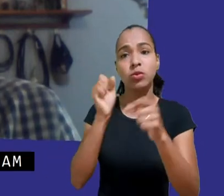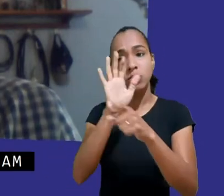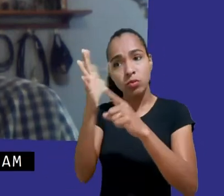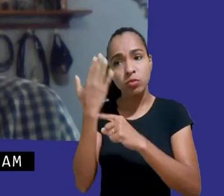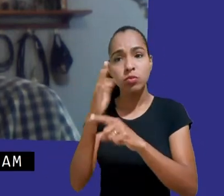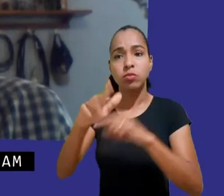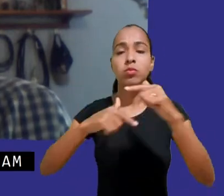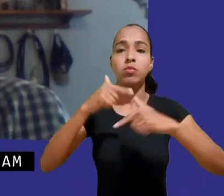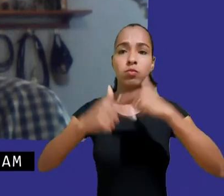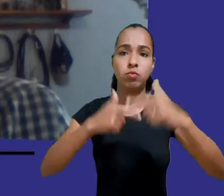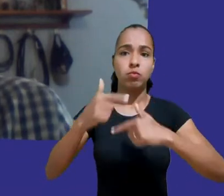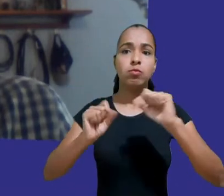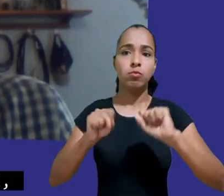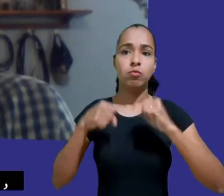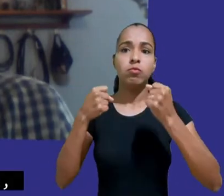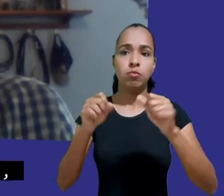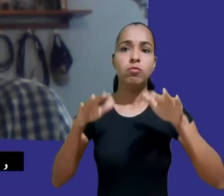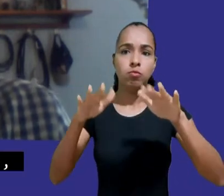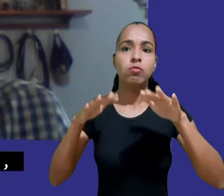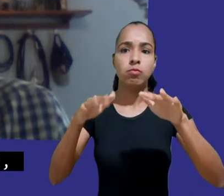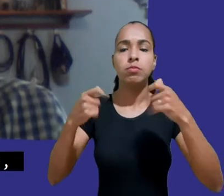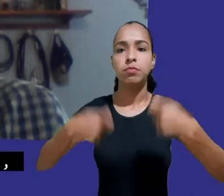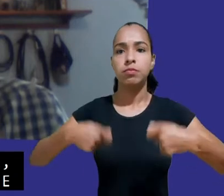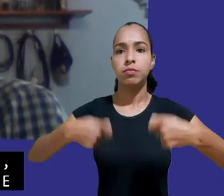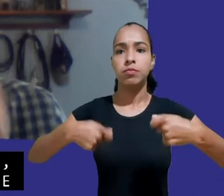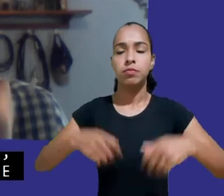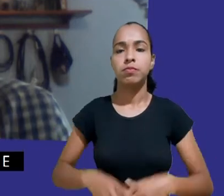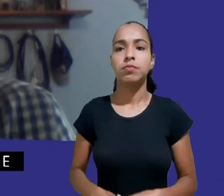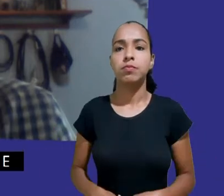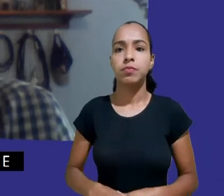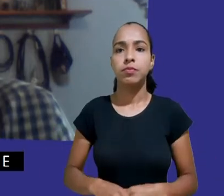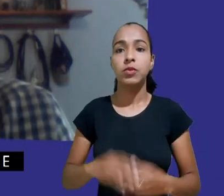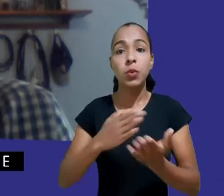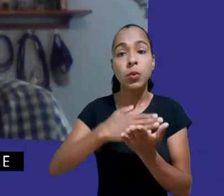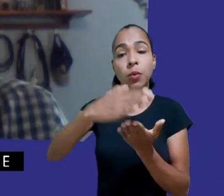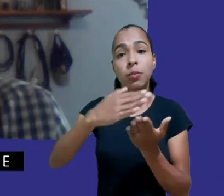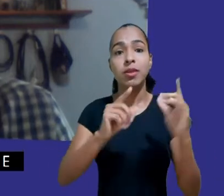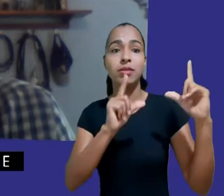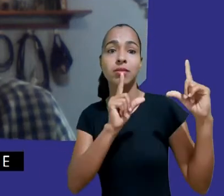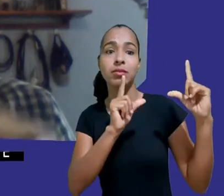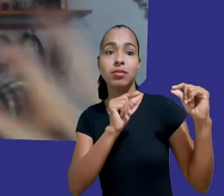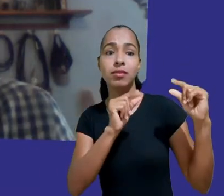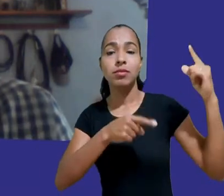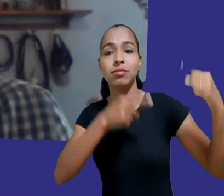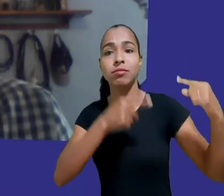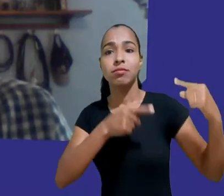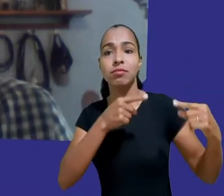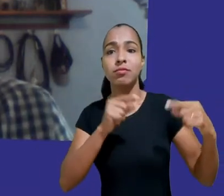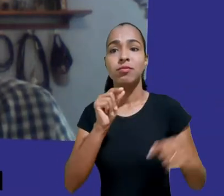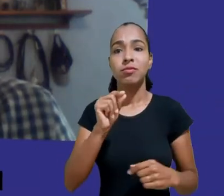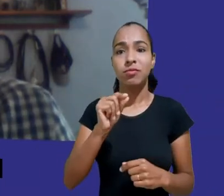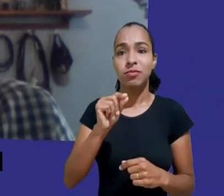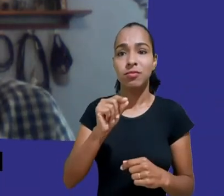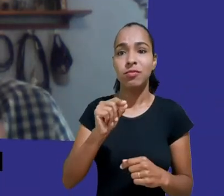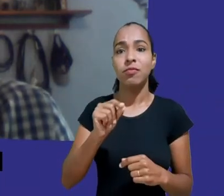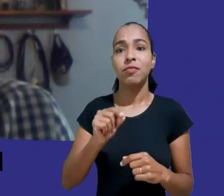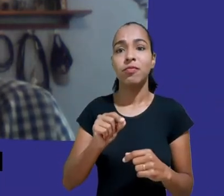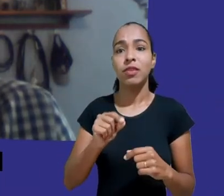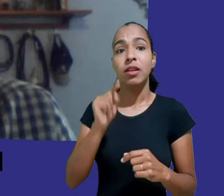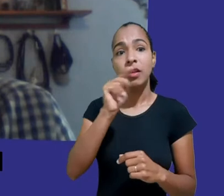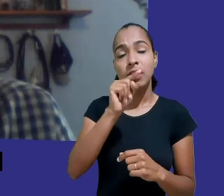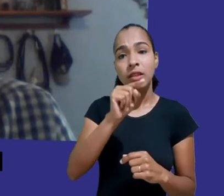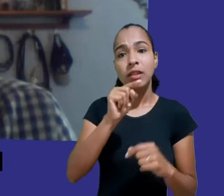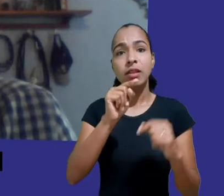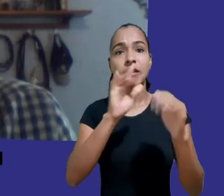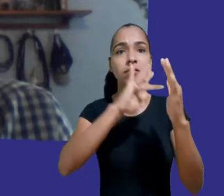forma mais do que especial, a gente vai fazer o lançamento do parecer Dever Geral de Cuidado das Plataformas diante as Crianças e Adolescentes, da